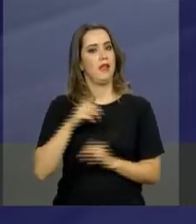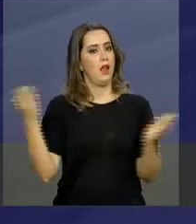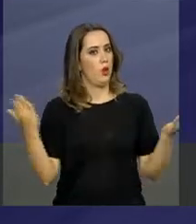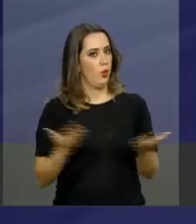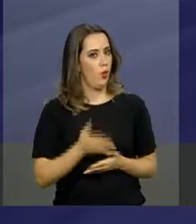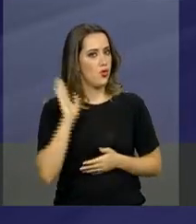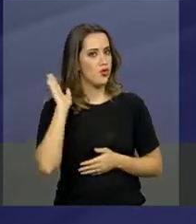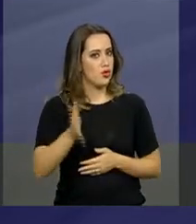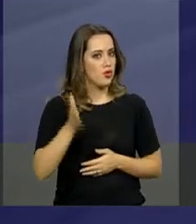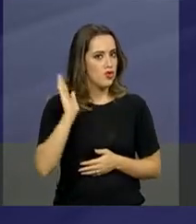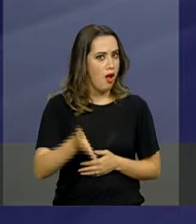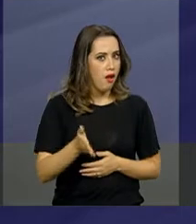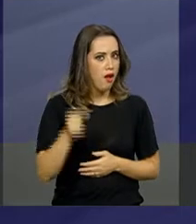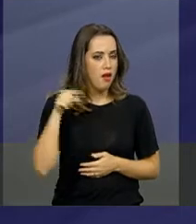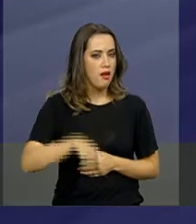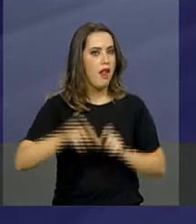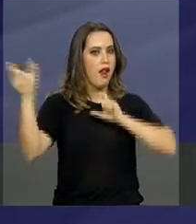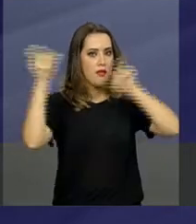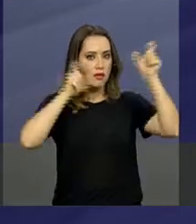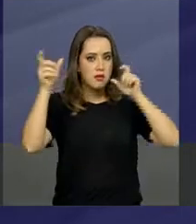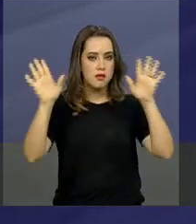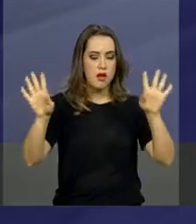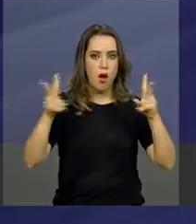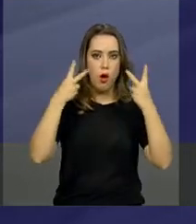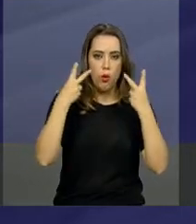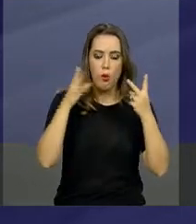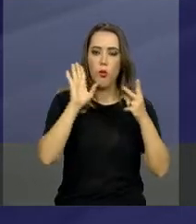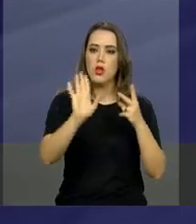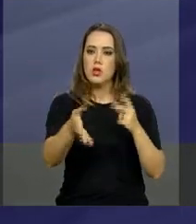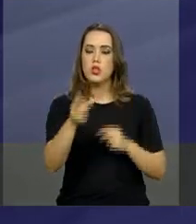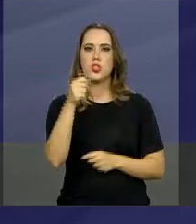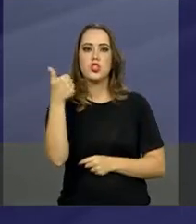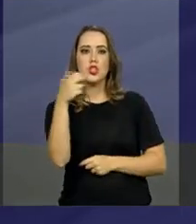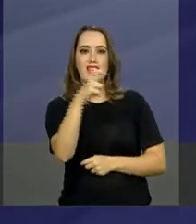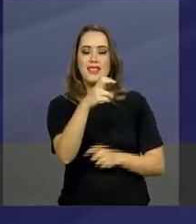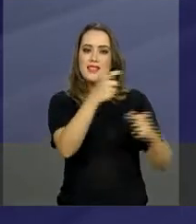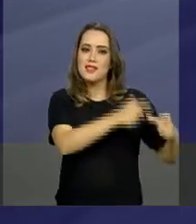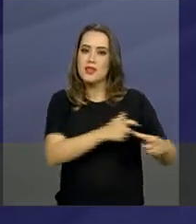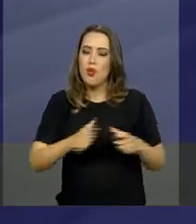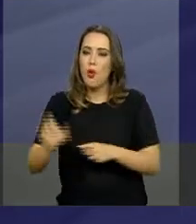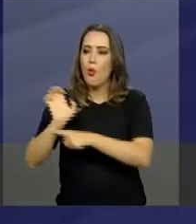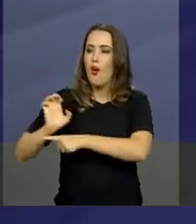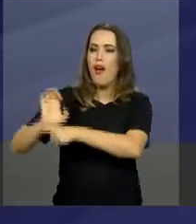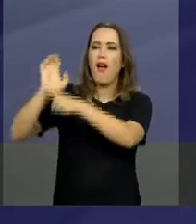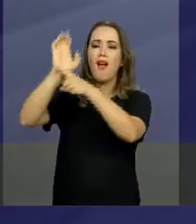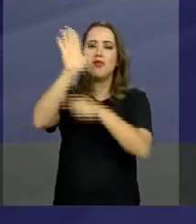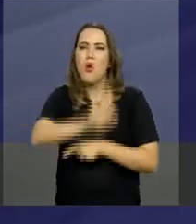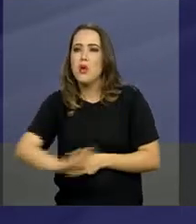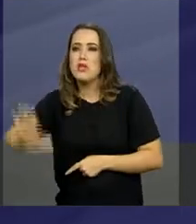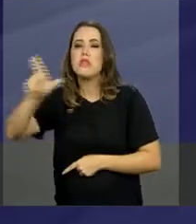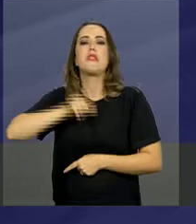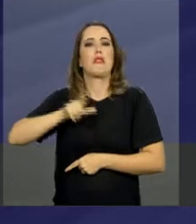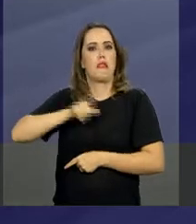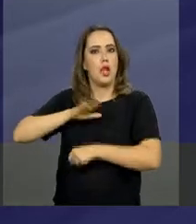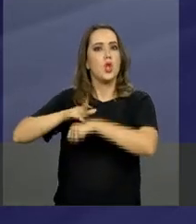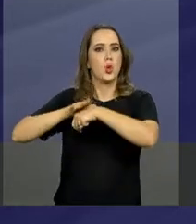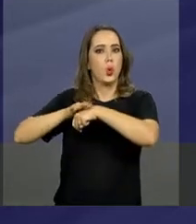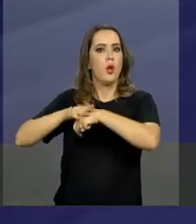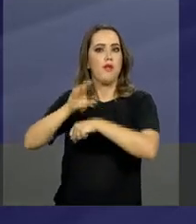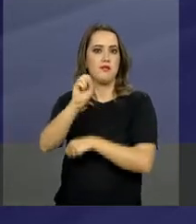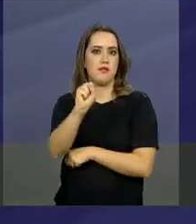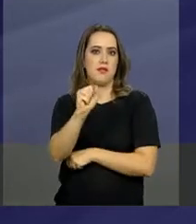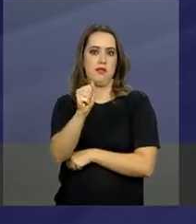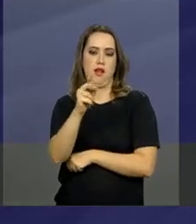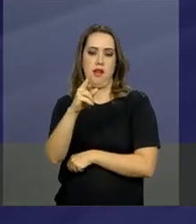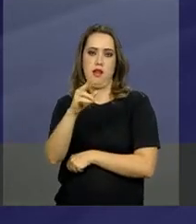para alertar a todos, nós já temos aí 15 estados brasileiros que já têm casos de sarampo. E se